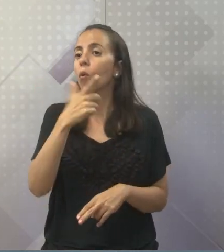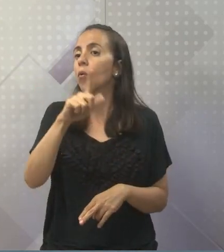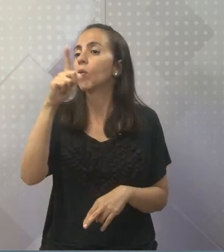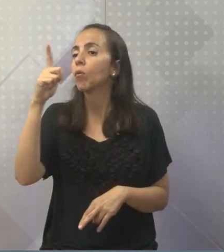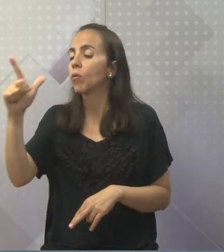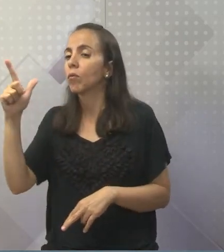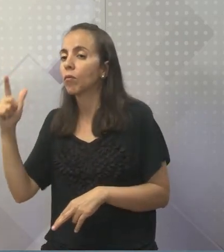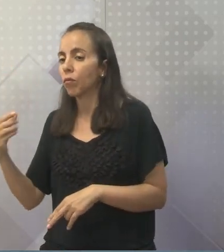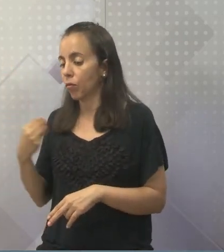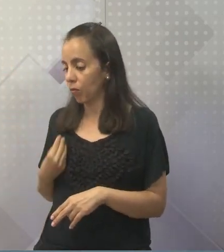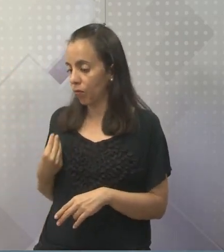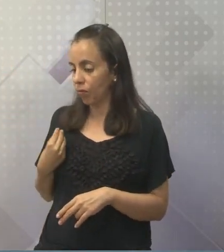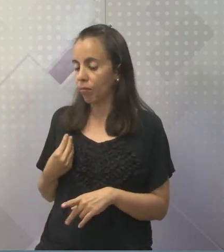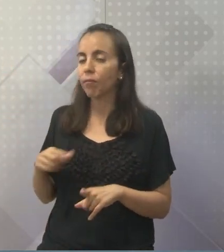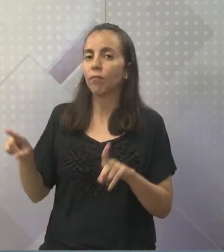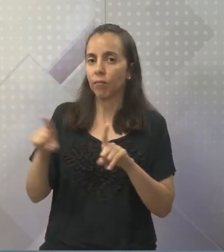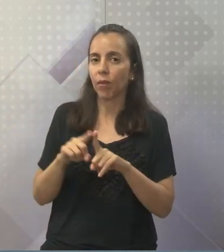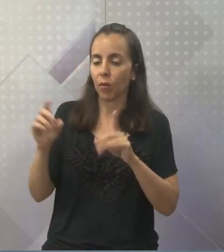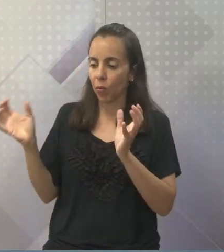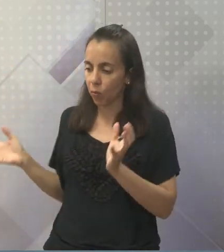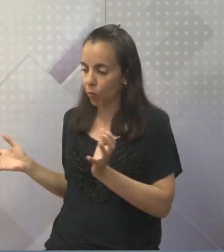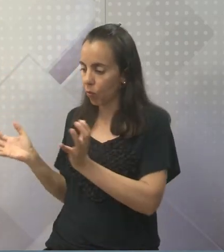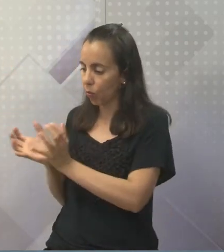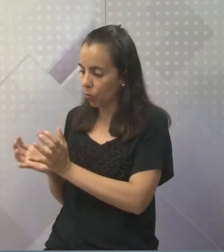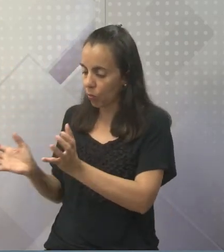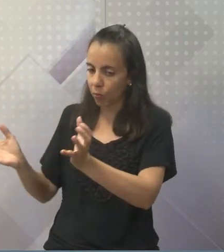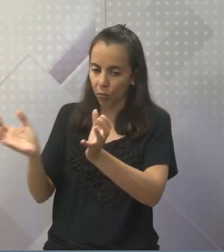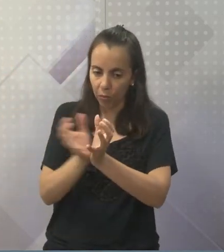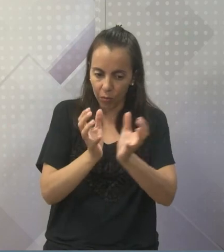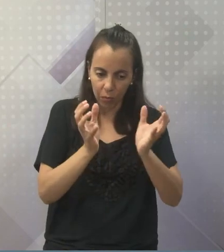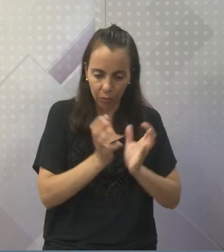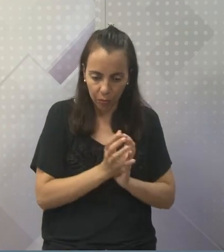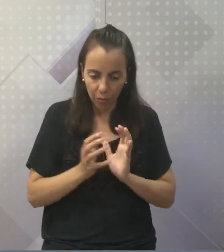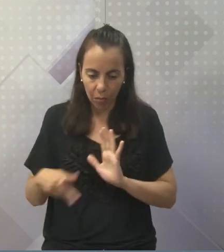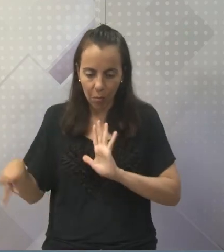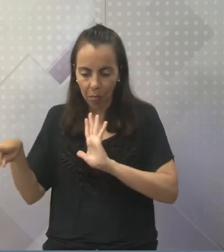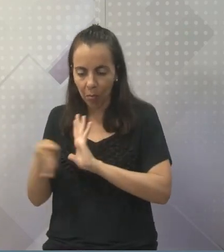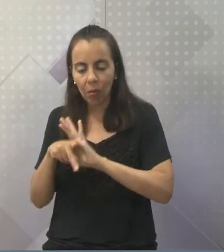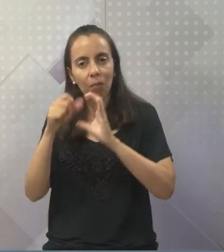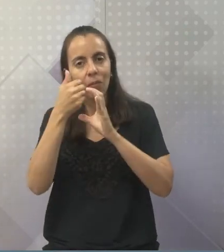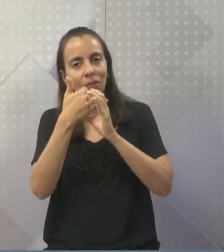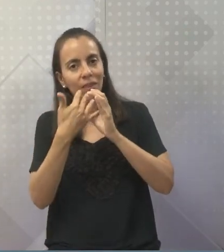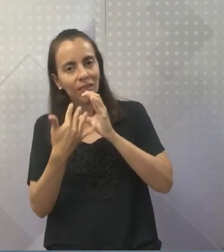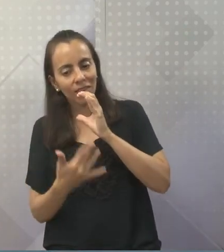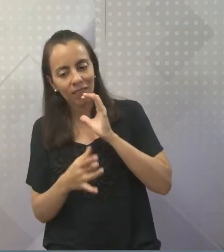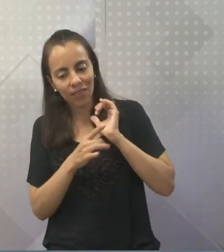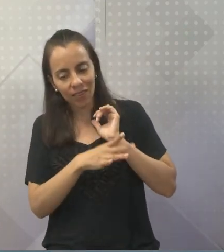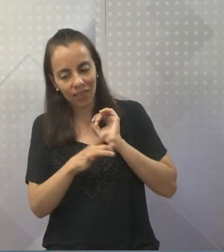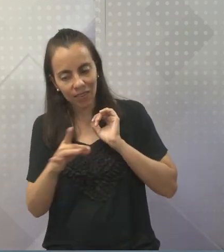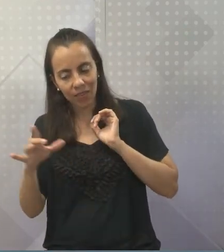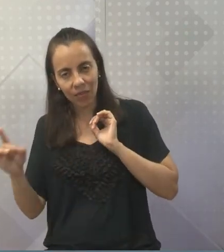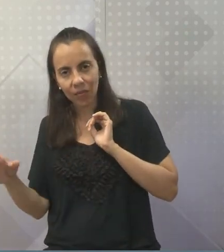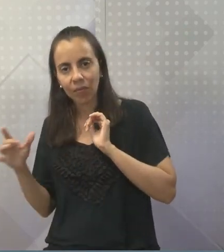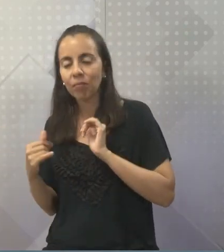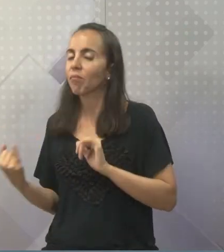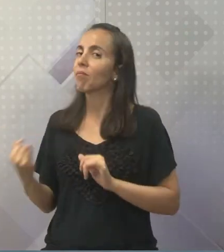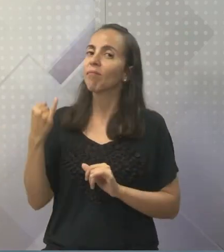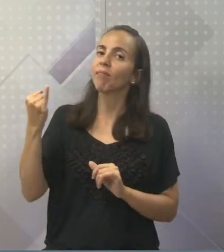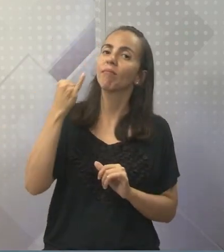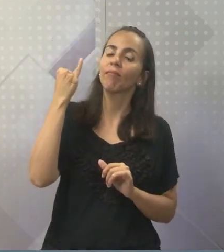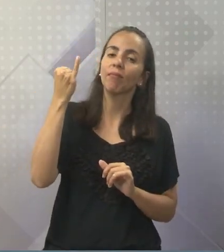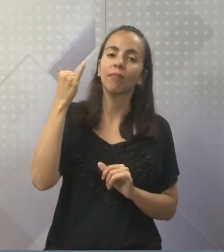sejam agrupados conforme suas características. Eis a importância disso.